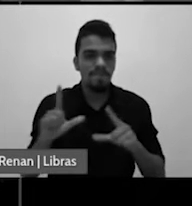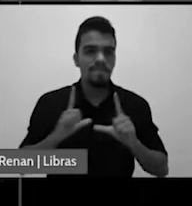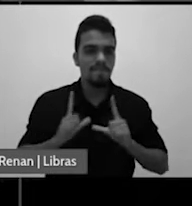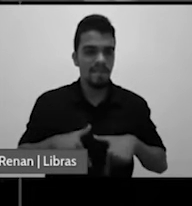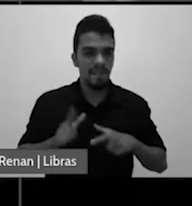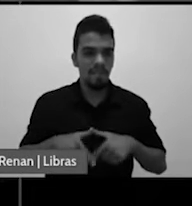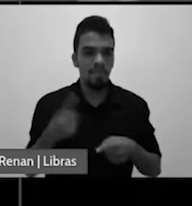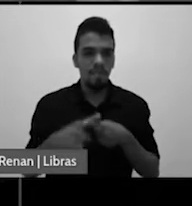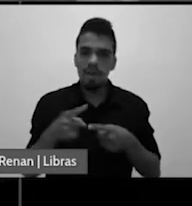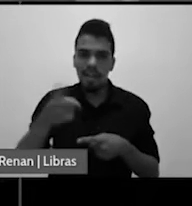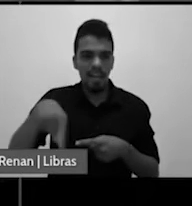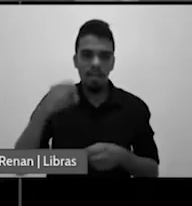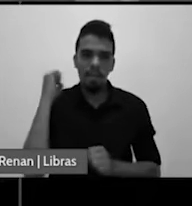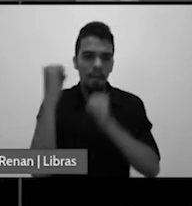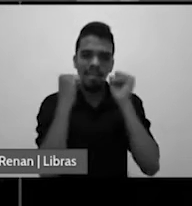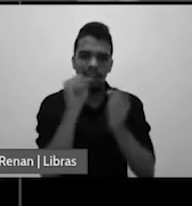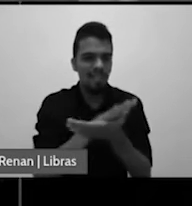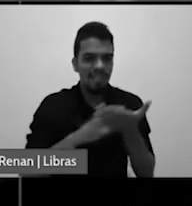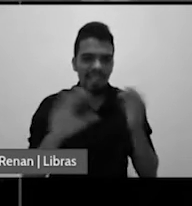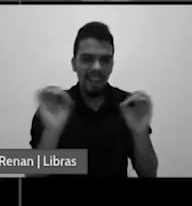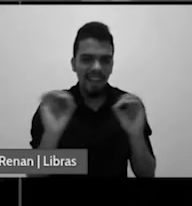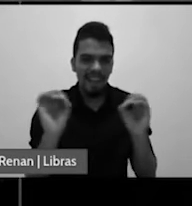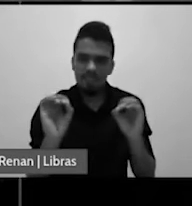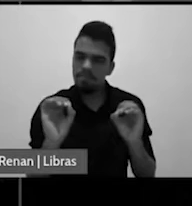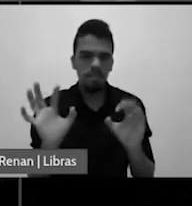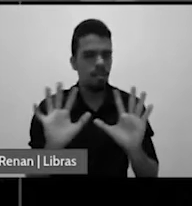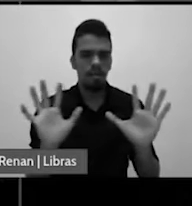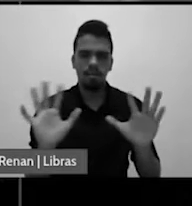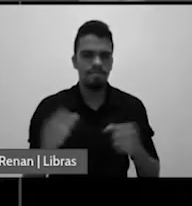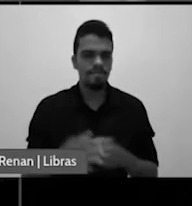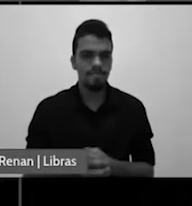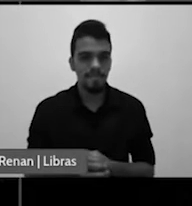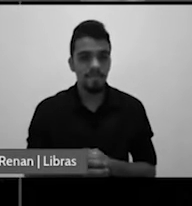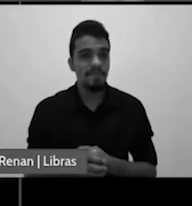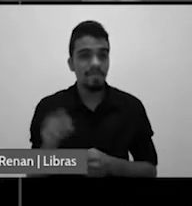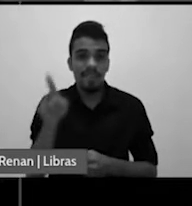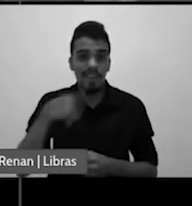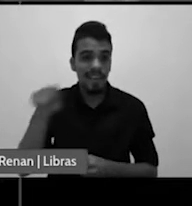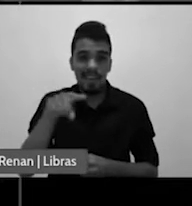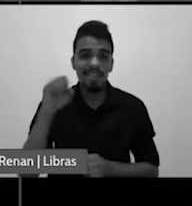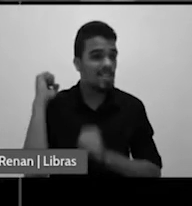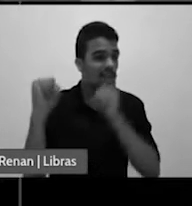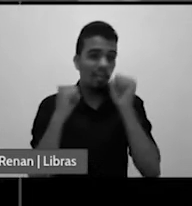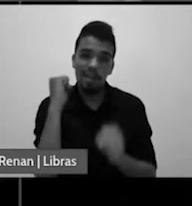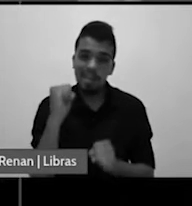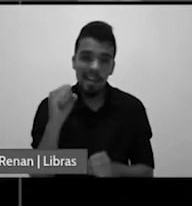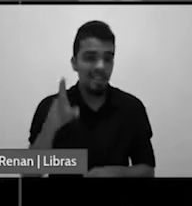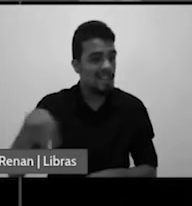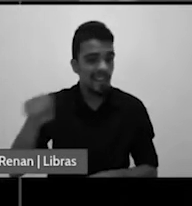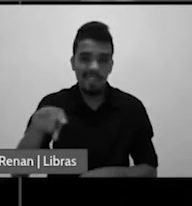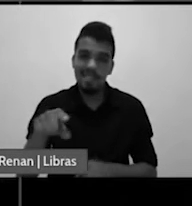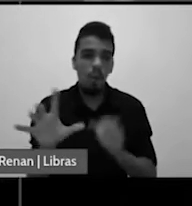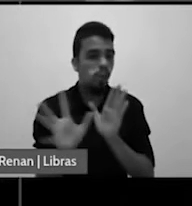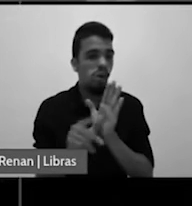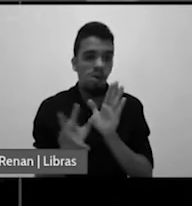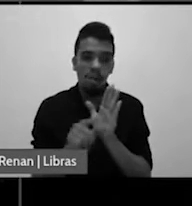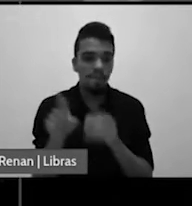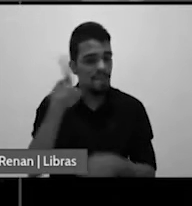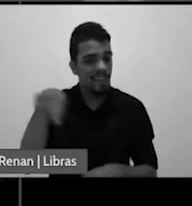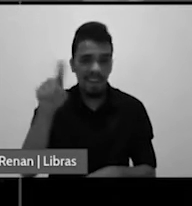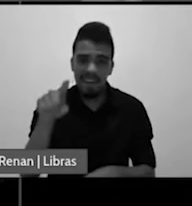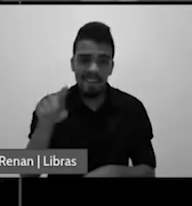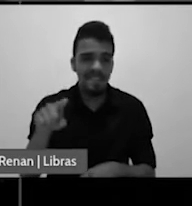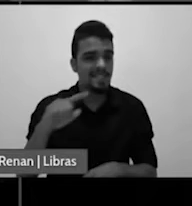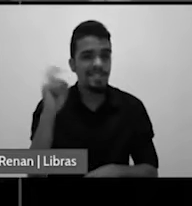persas também. Porque eles não roubavam? Também não. Isso fazia parte da lei da Pérsia. Porque eles não mentiam? Também não. Qual era o